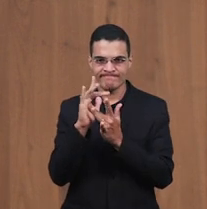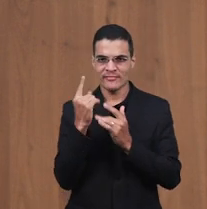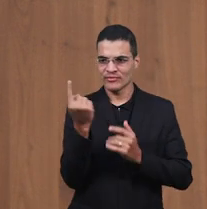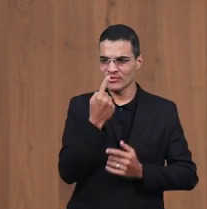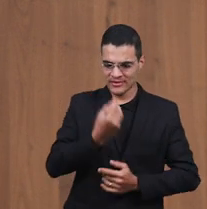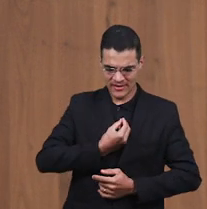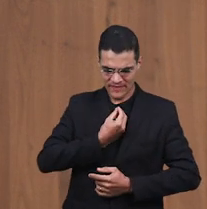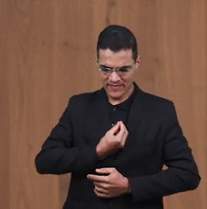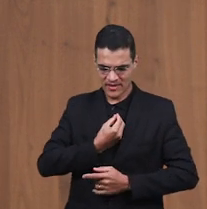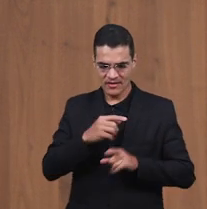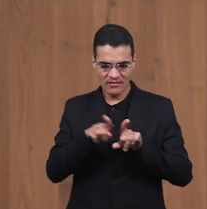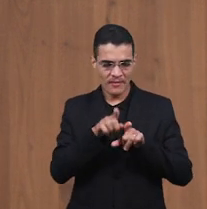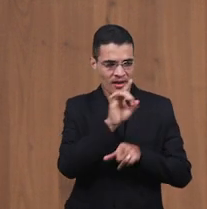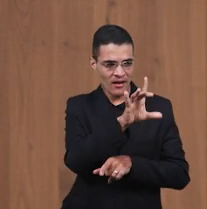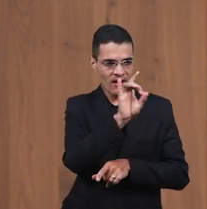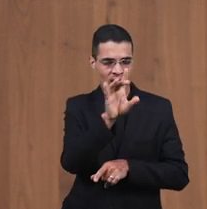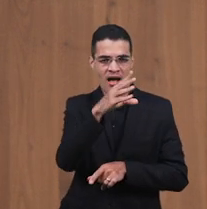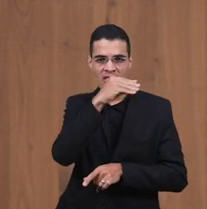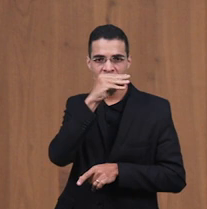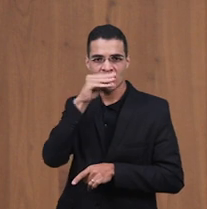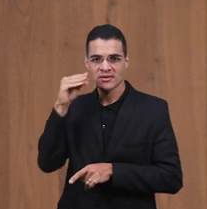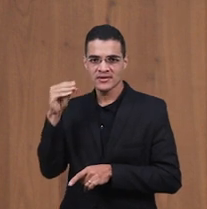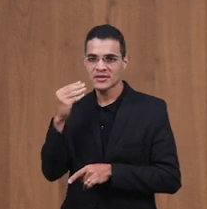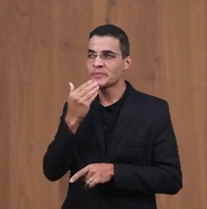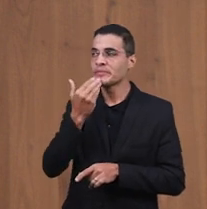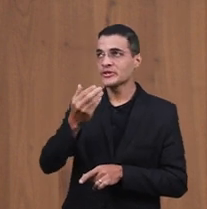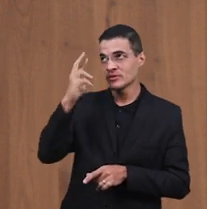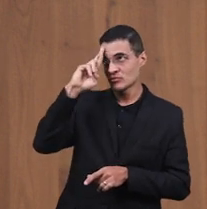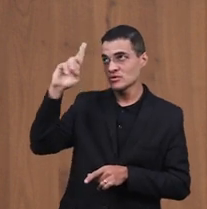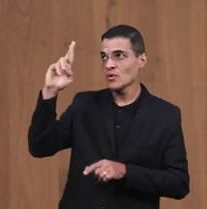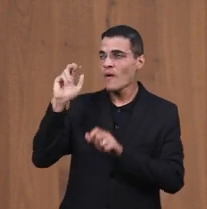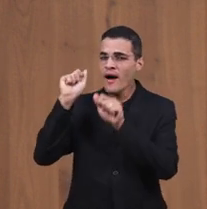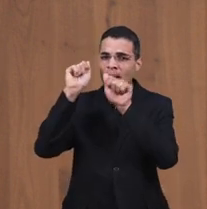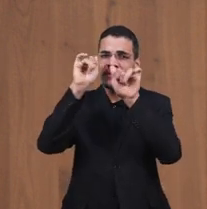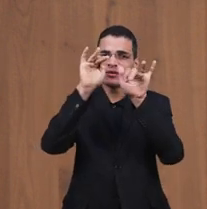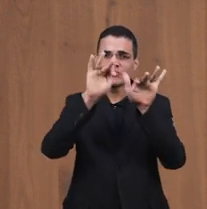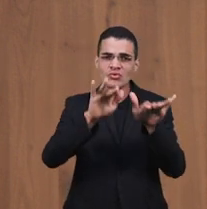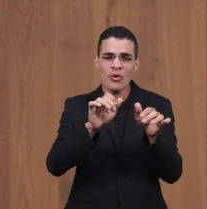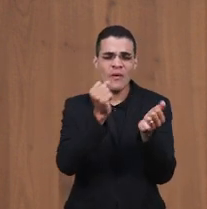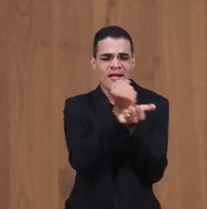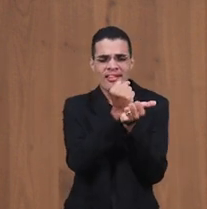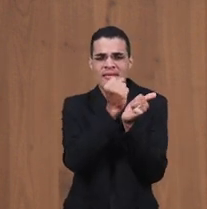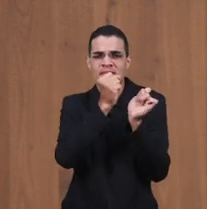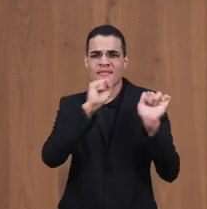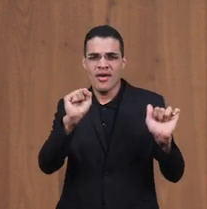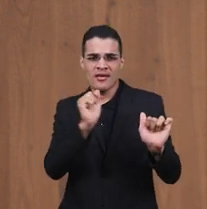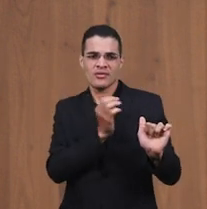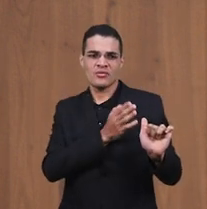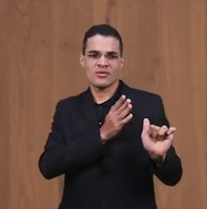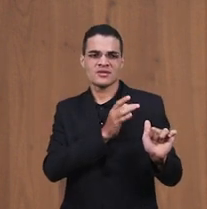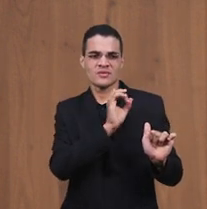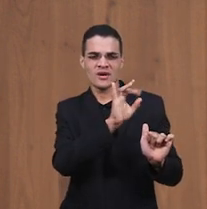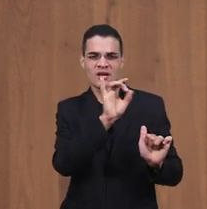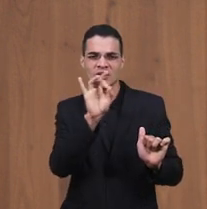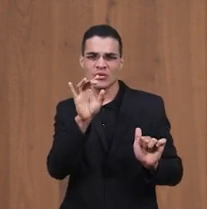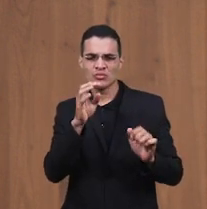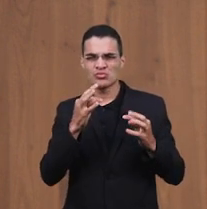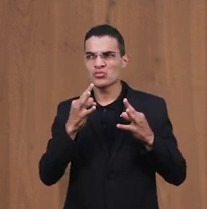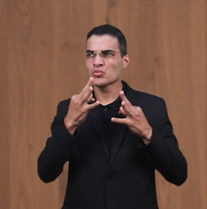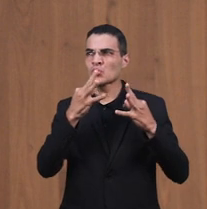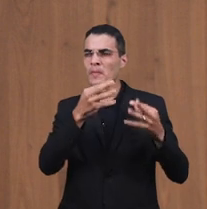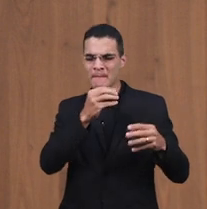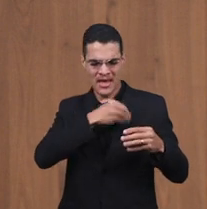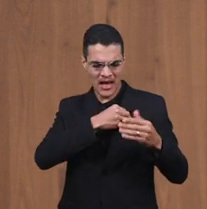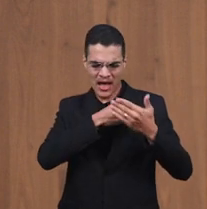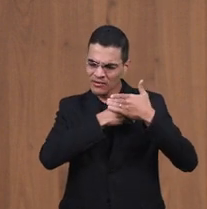vidas, os Teus adolescentes Pedindo que o possa estar Abençoando os corações Libertando o Senhor Deus De tudo aquilo